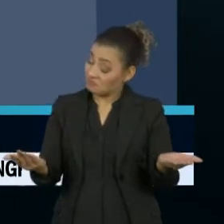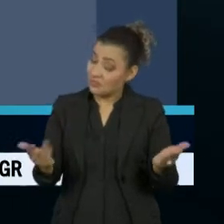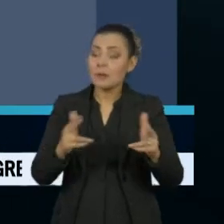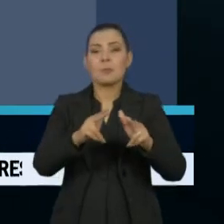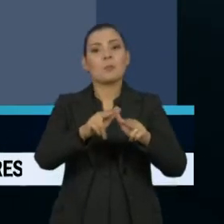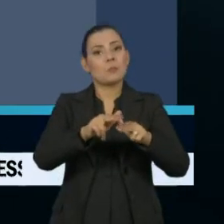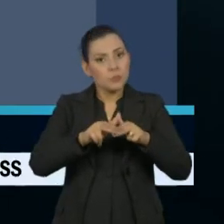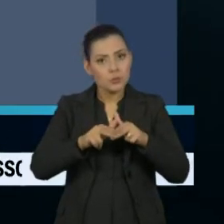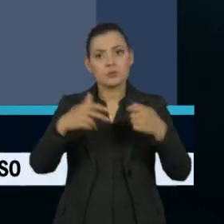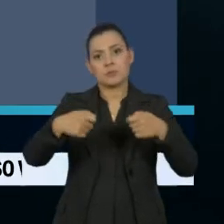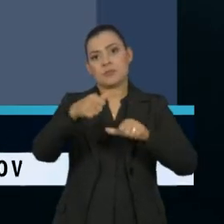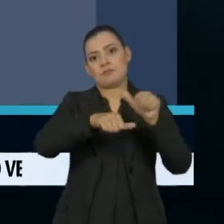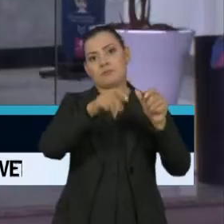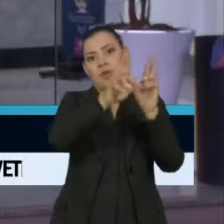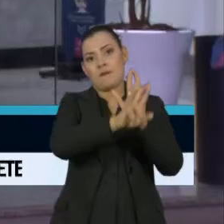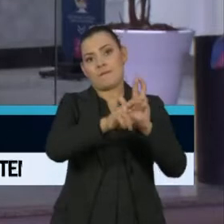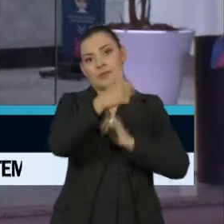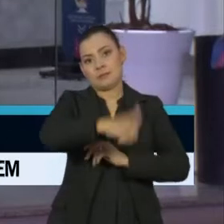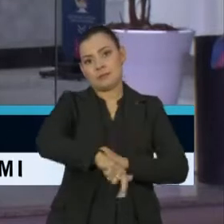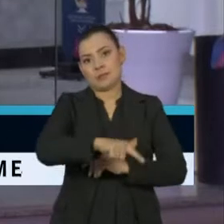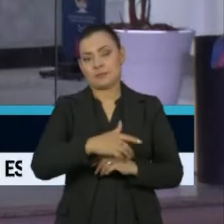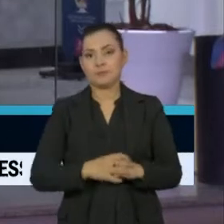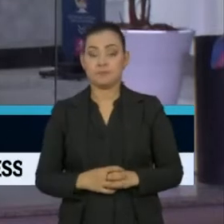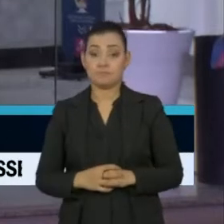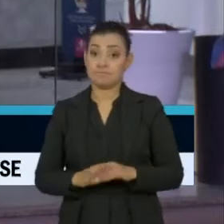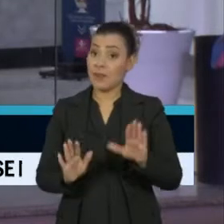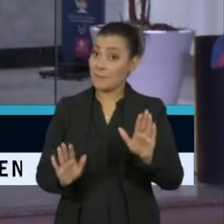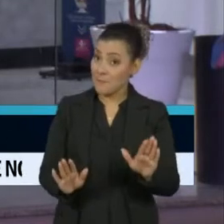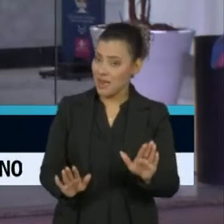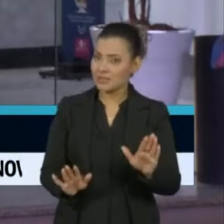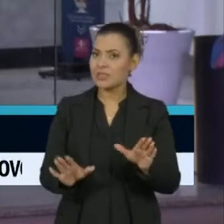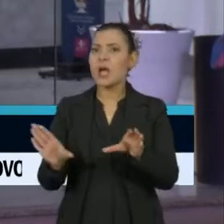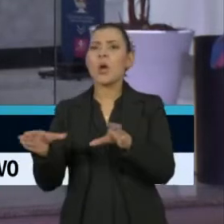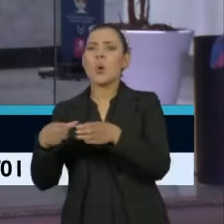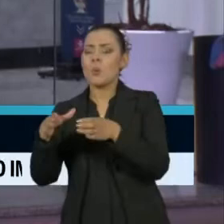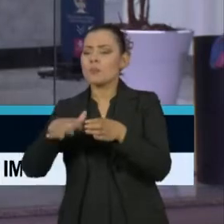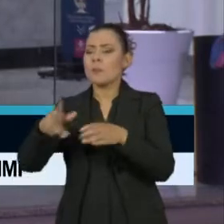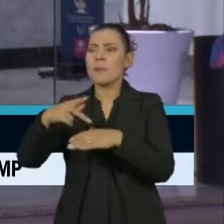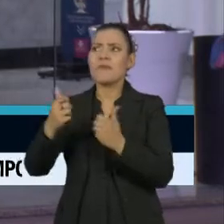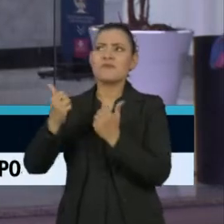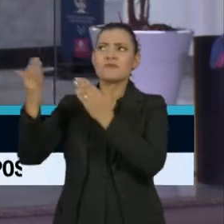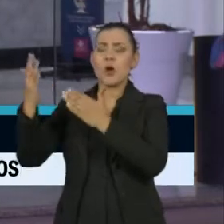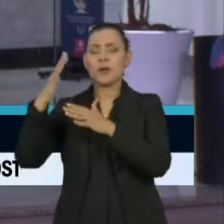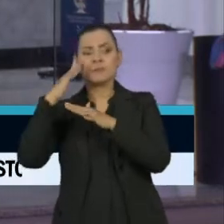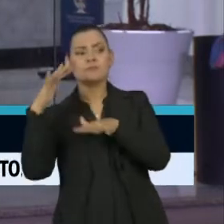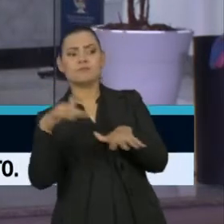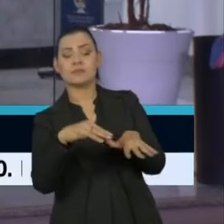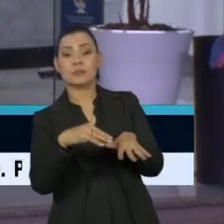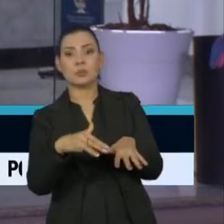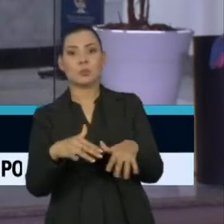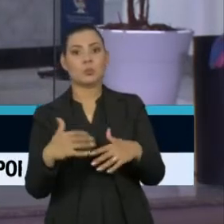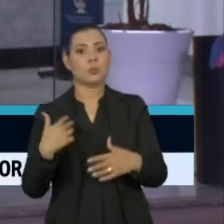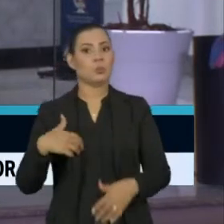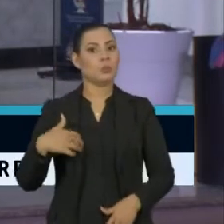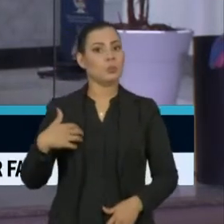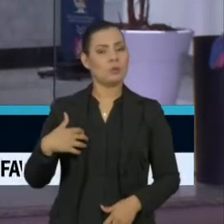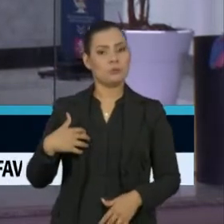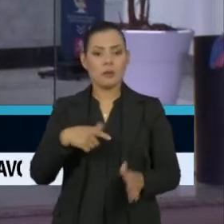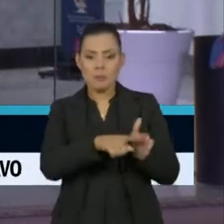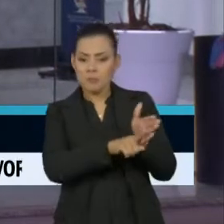isso, deve ser revisado. Não é o que pensa a comunidade internacional. Segundo o Núcleo de Pesquisas